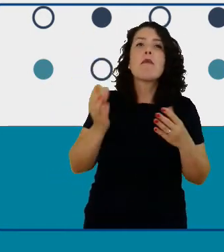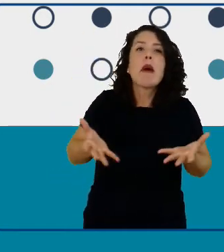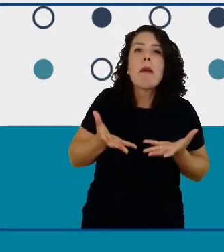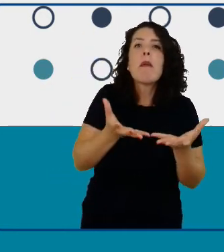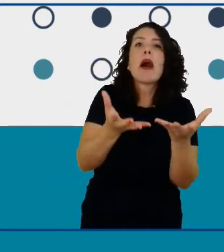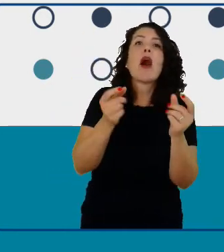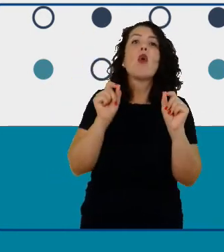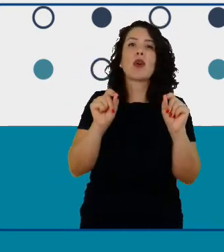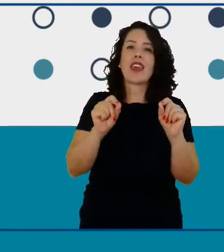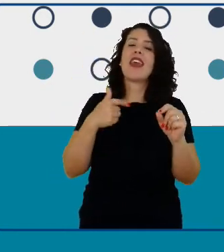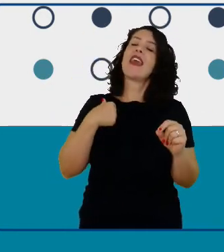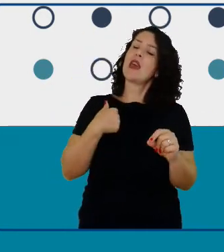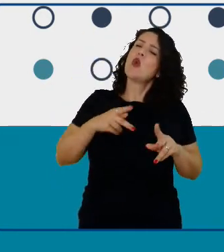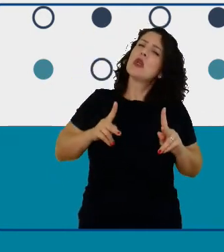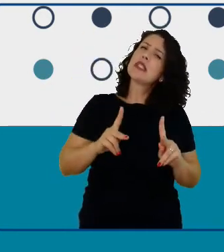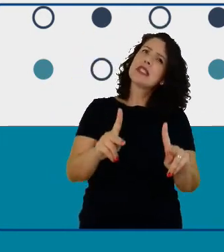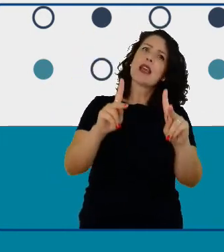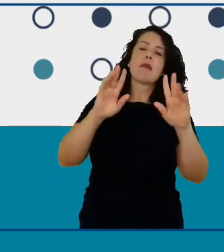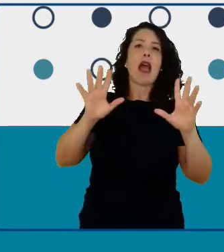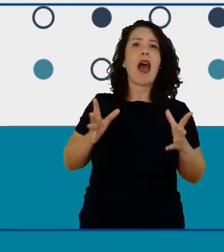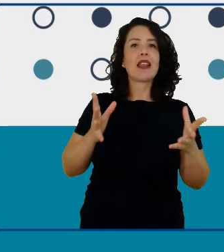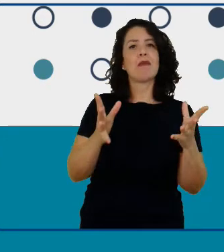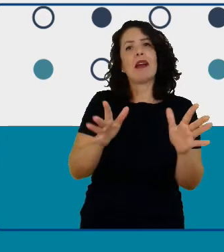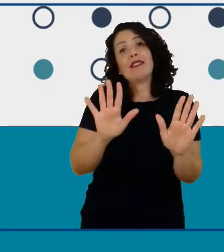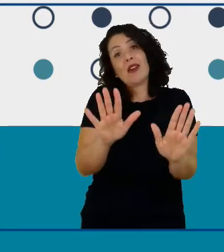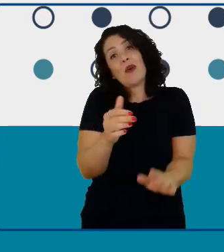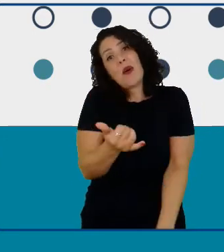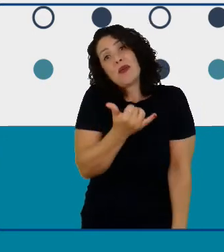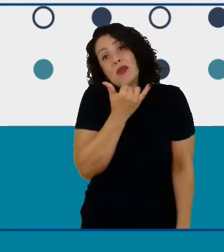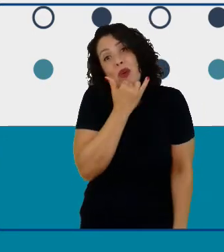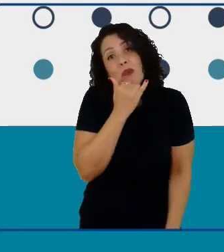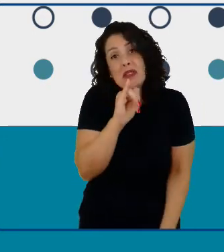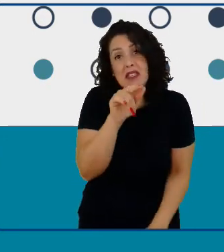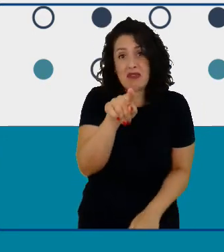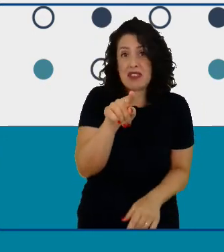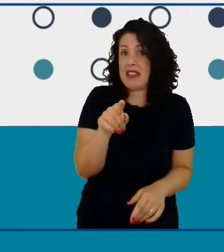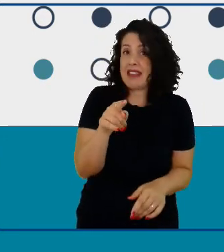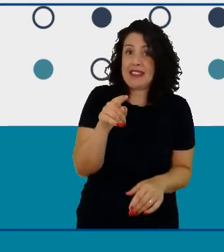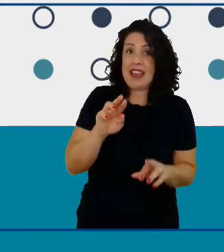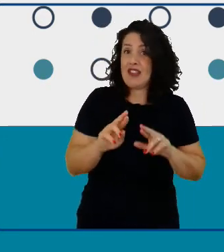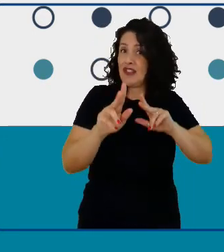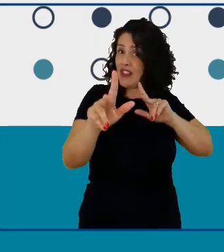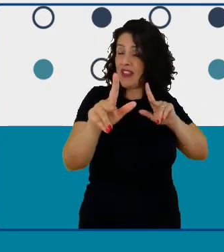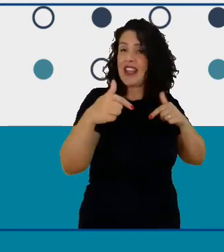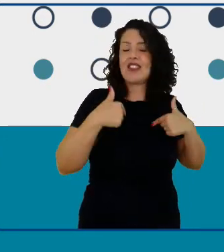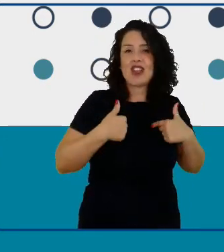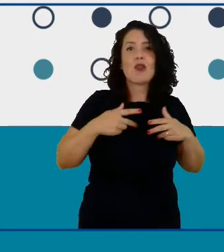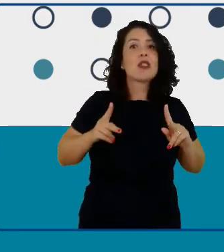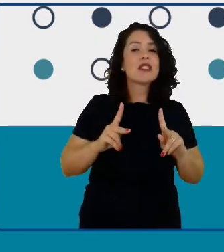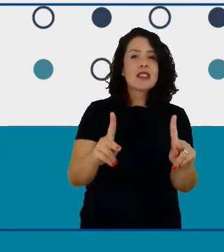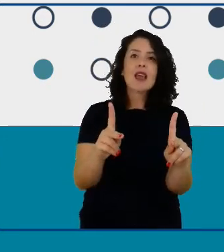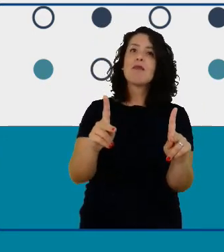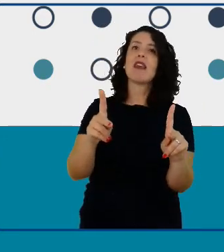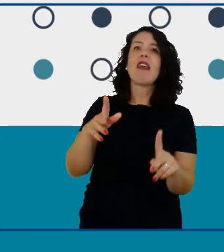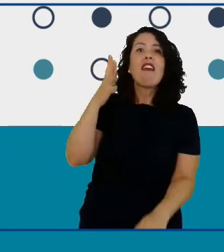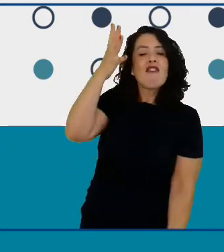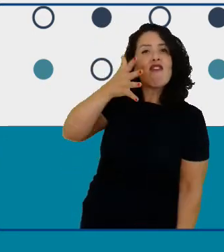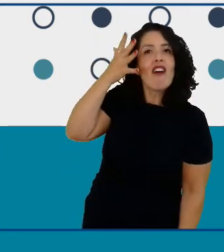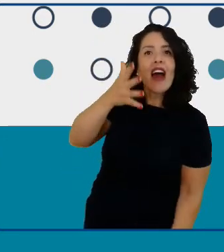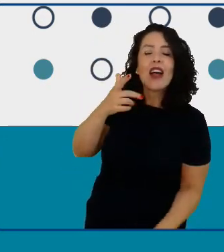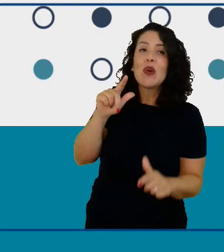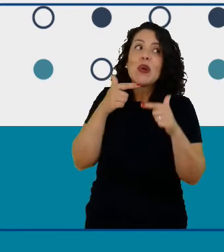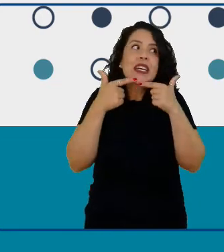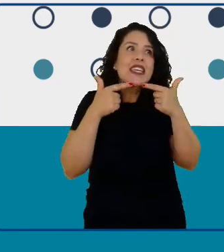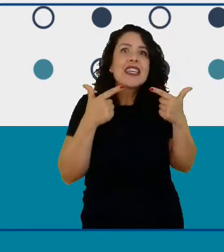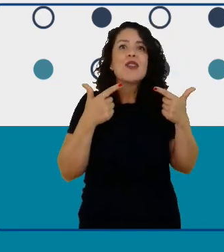estou sempre muito animada eu peço até desculpas né se vocês não estiverem nesse ânimo agora eu falo rindo eu falo muito animada porque realmente eu me animo